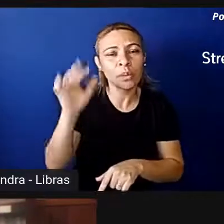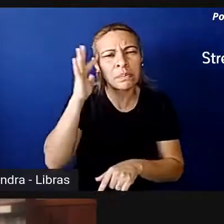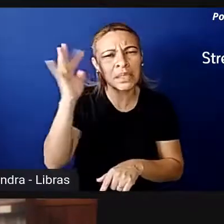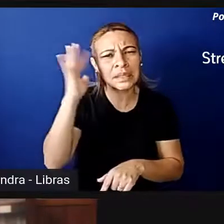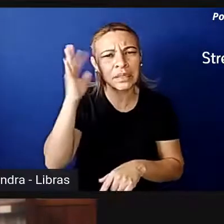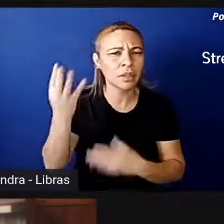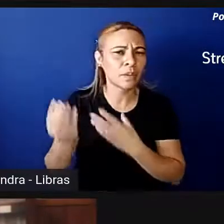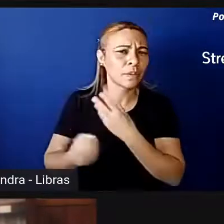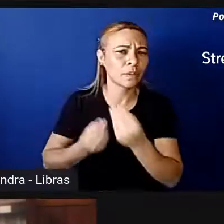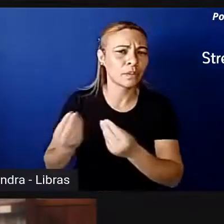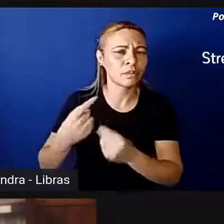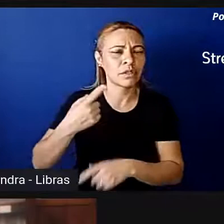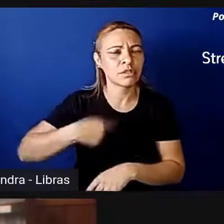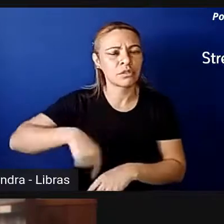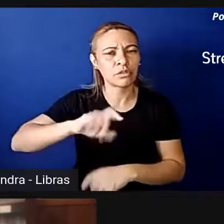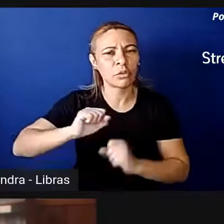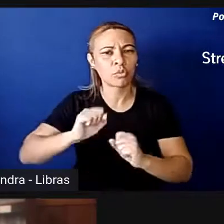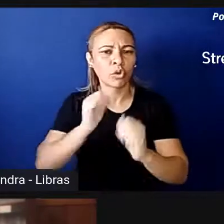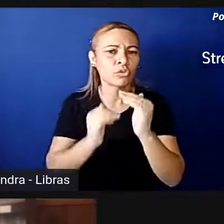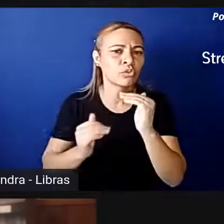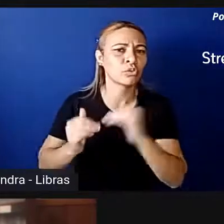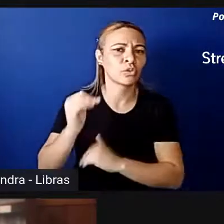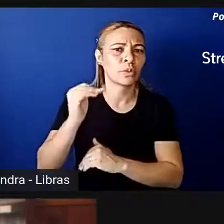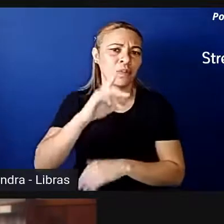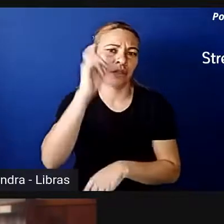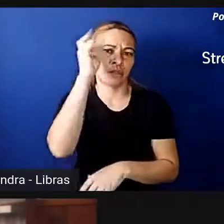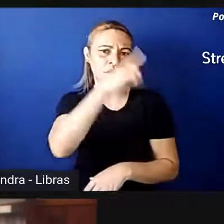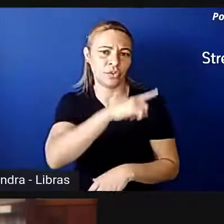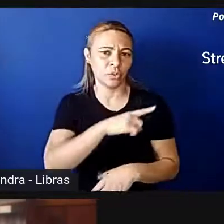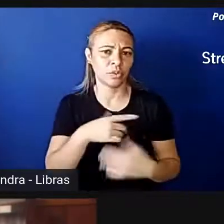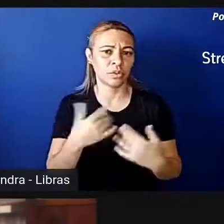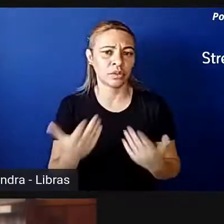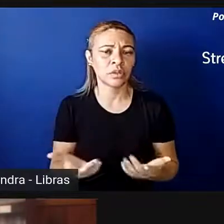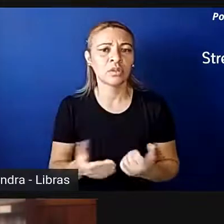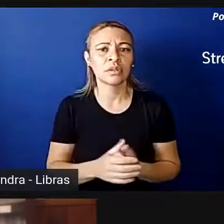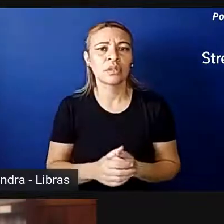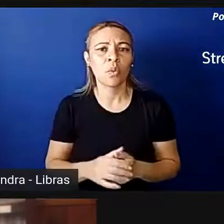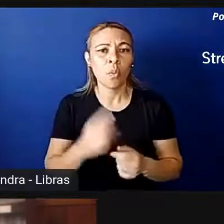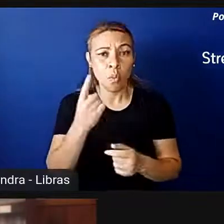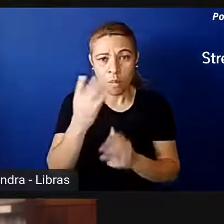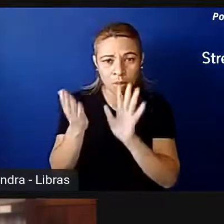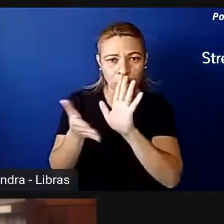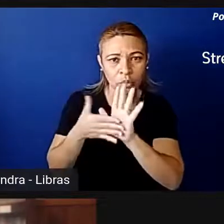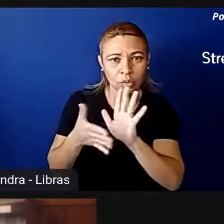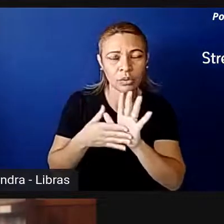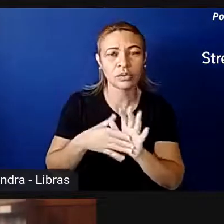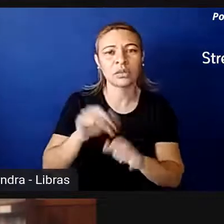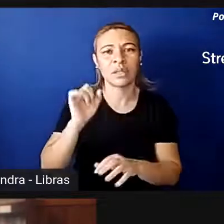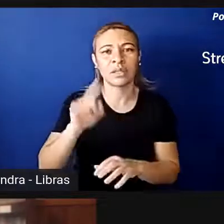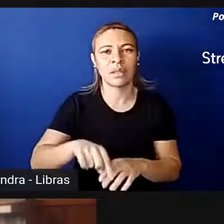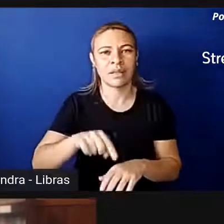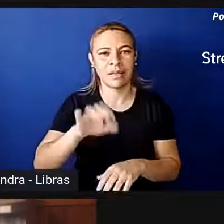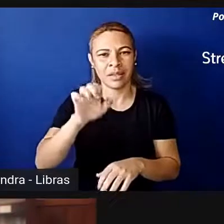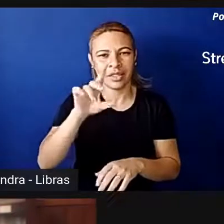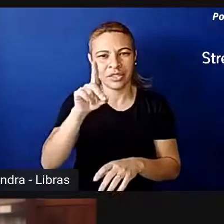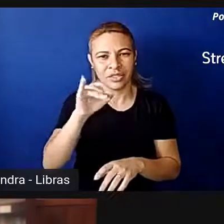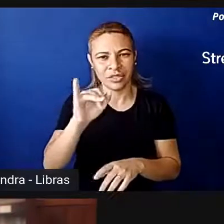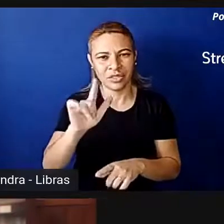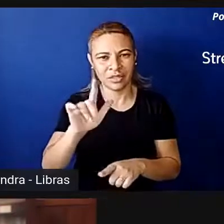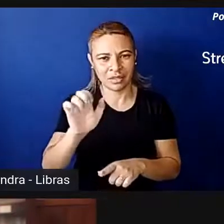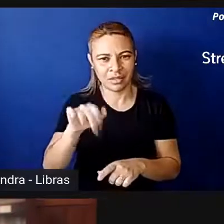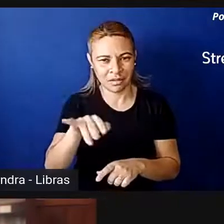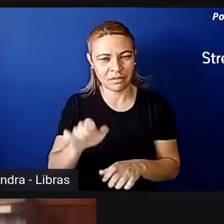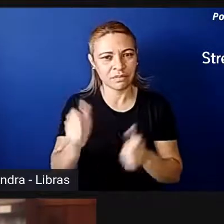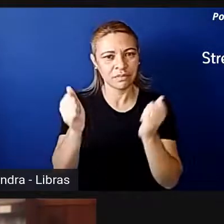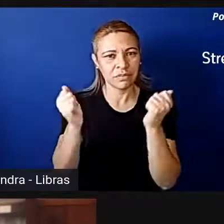a gente pode superar essas dificuldades, né. Uma proposta é a que a Edilene mencionou, que, inclusive, já